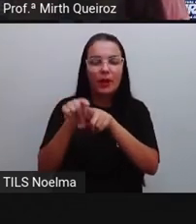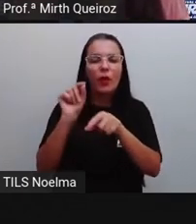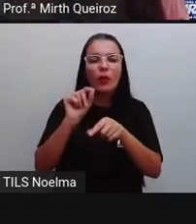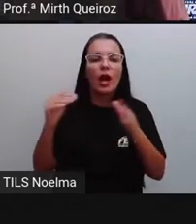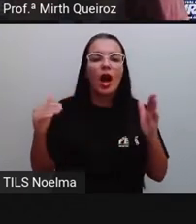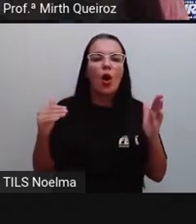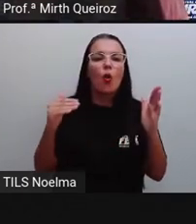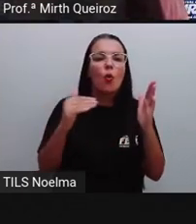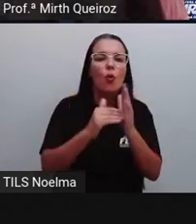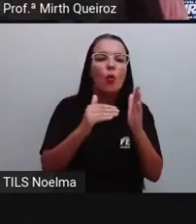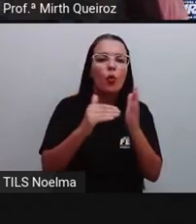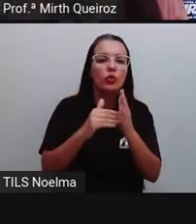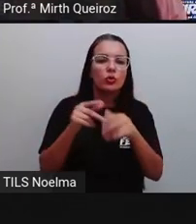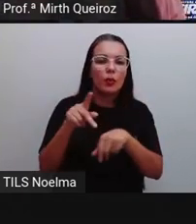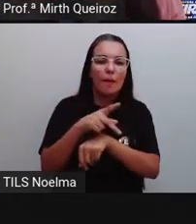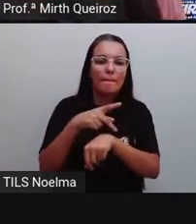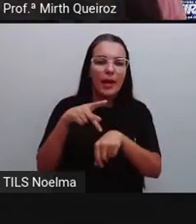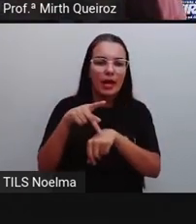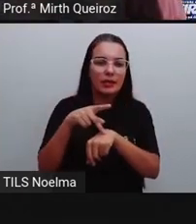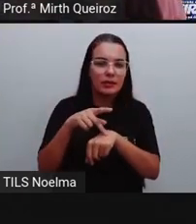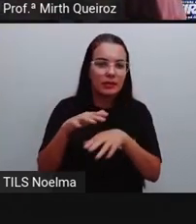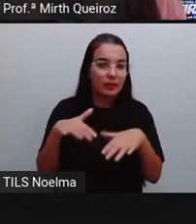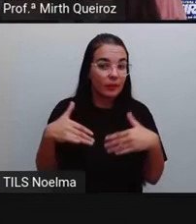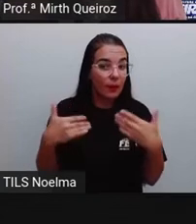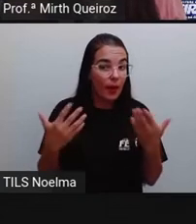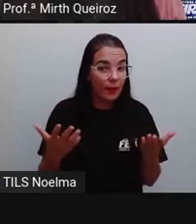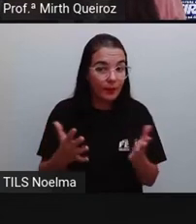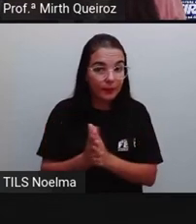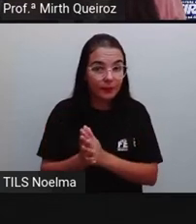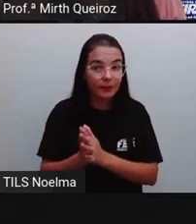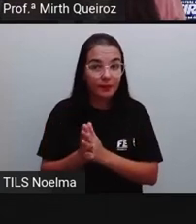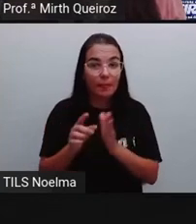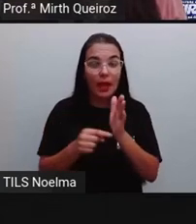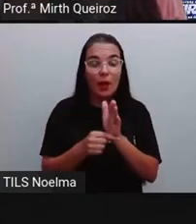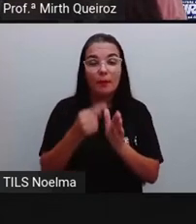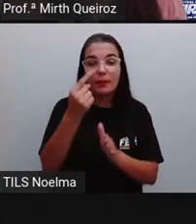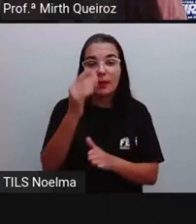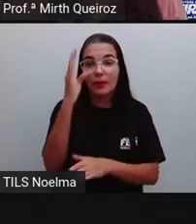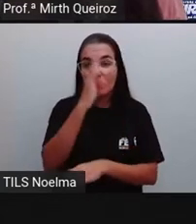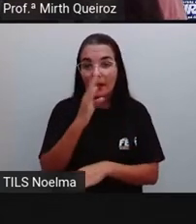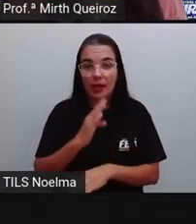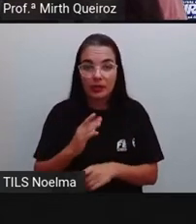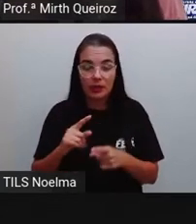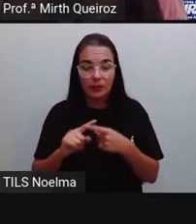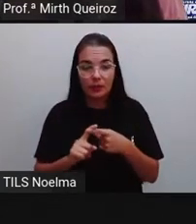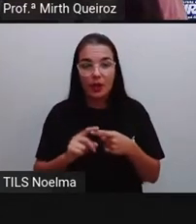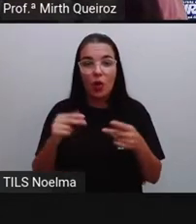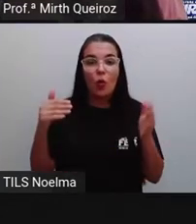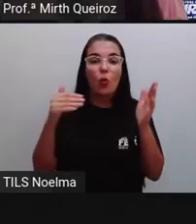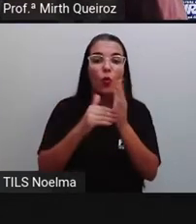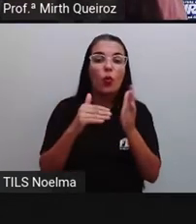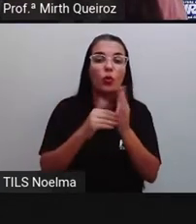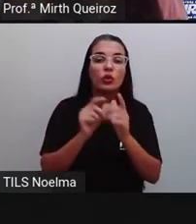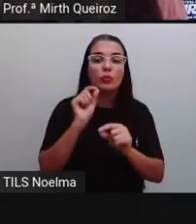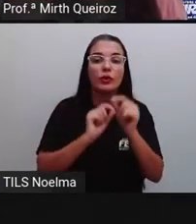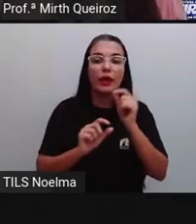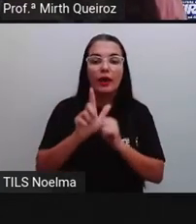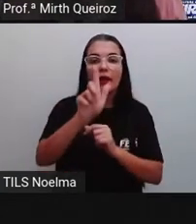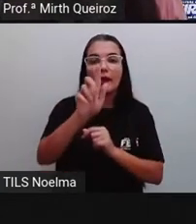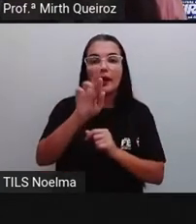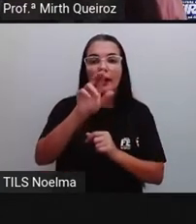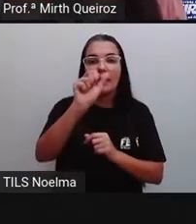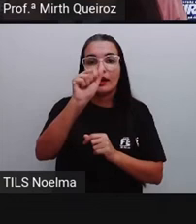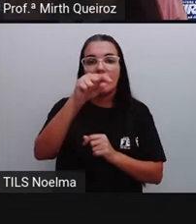no ranking dos 10 países que mais passam tempo em aplicativos? Em